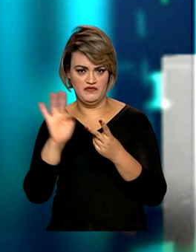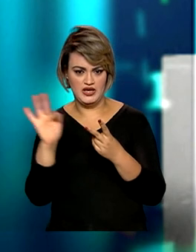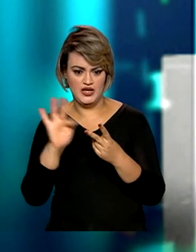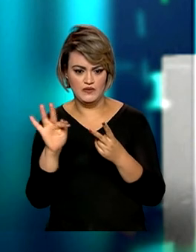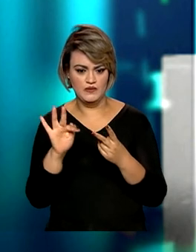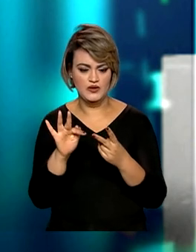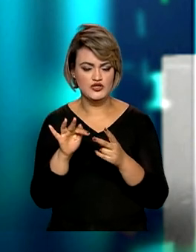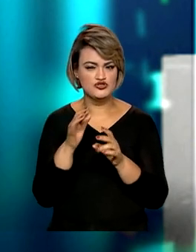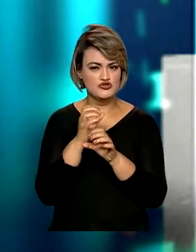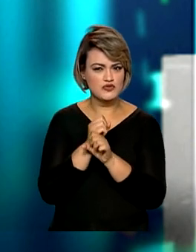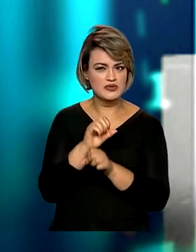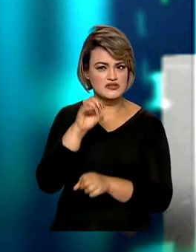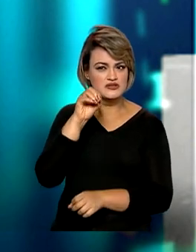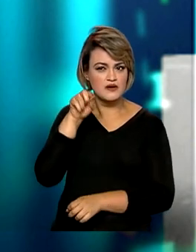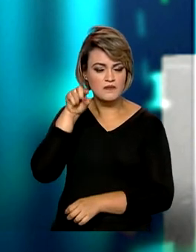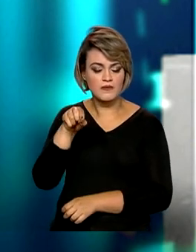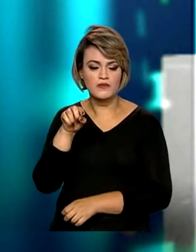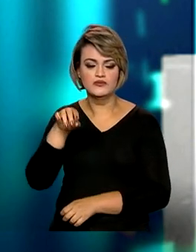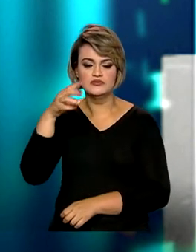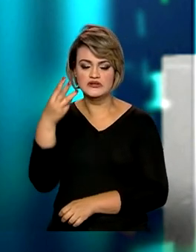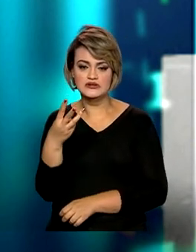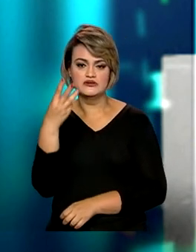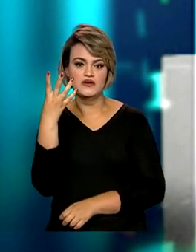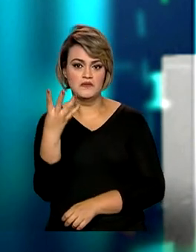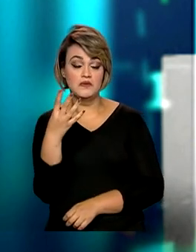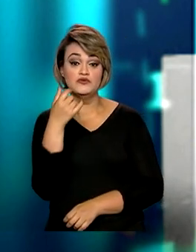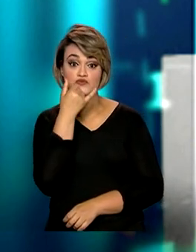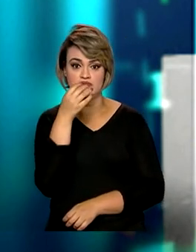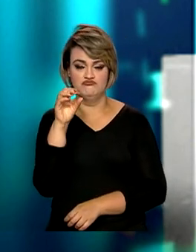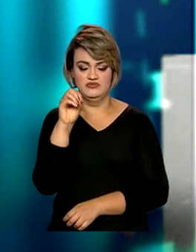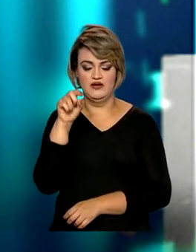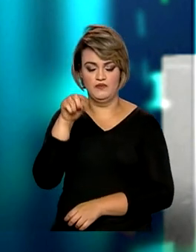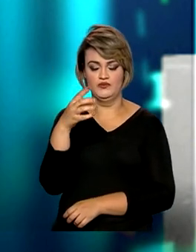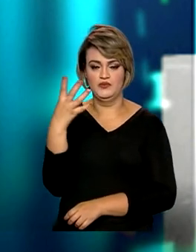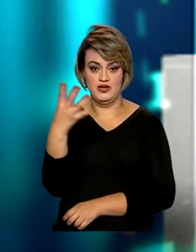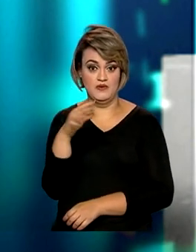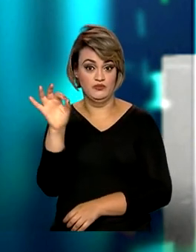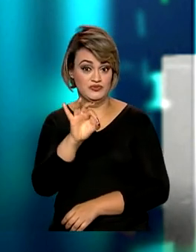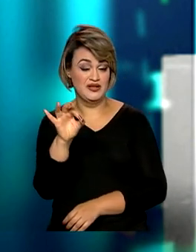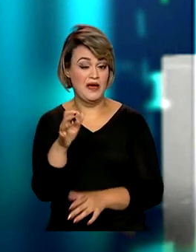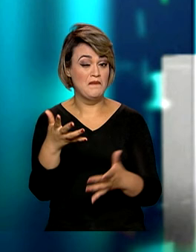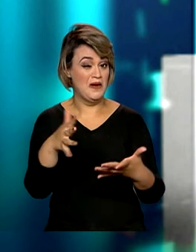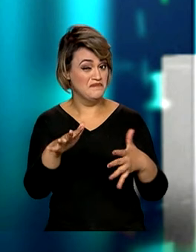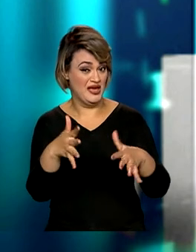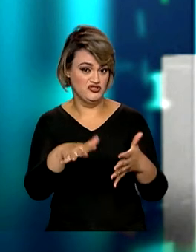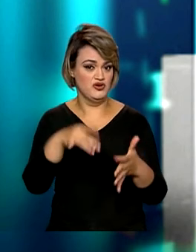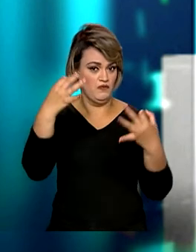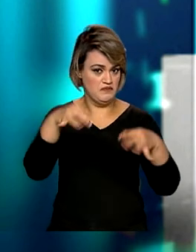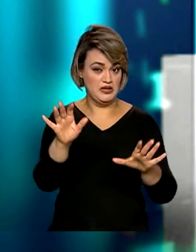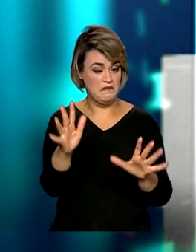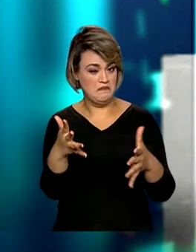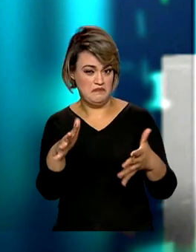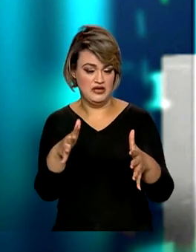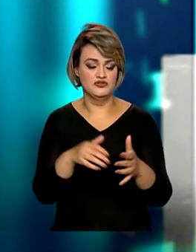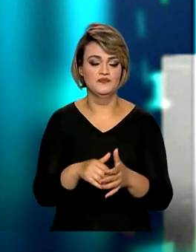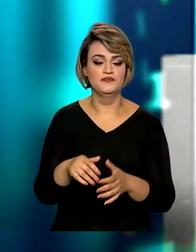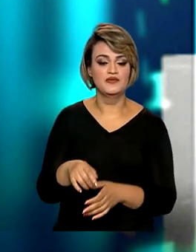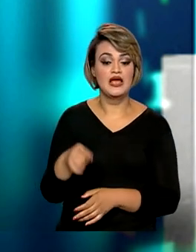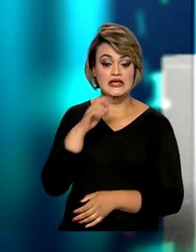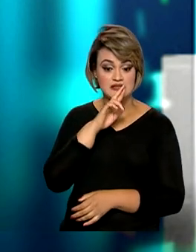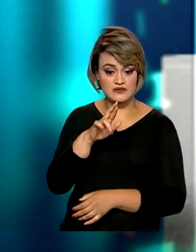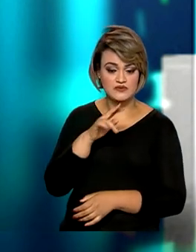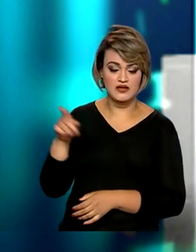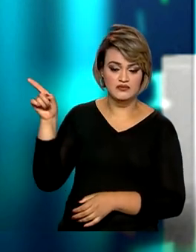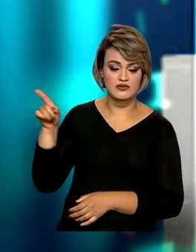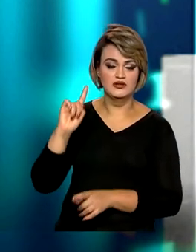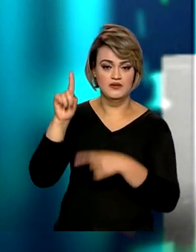teria sido, então, 0,44%, também baseado na estimativa, lembrando que é uma prévia, do Banco Central. Os resultados oficiais